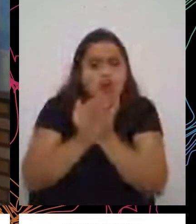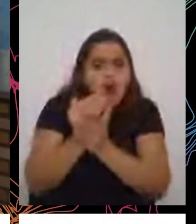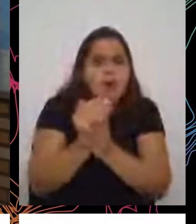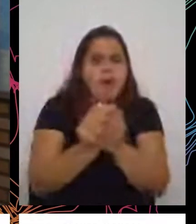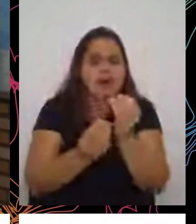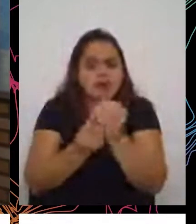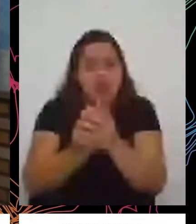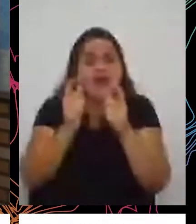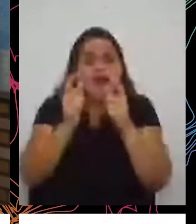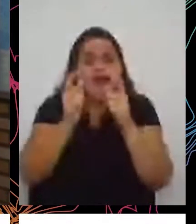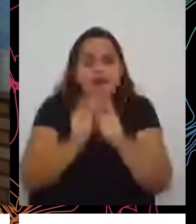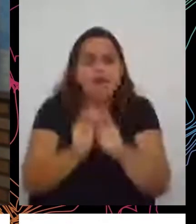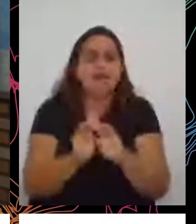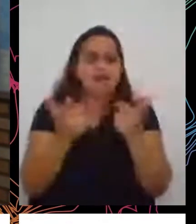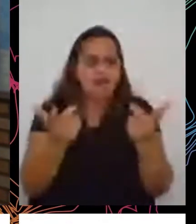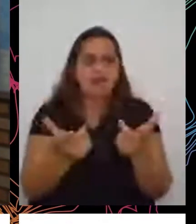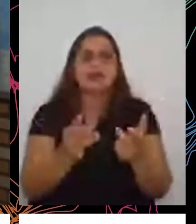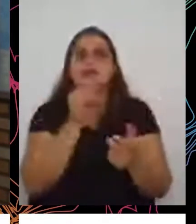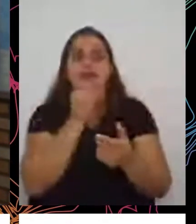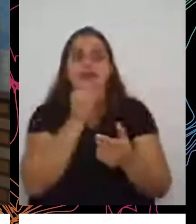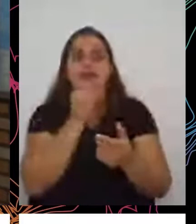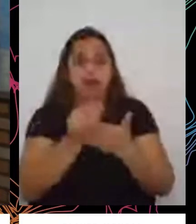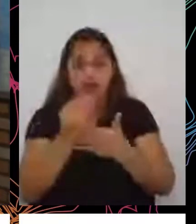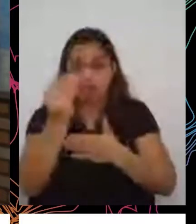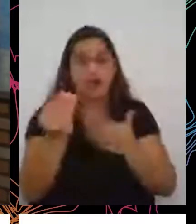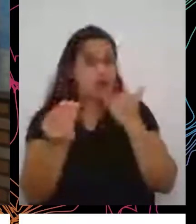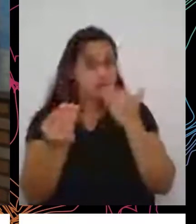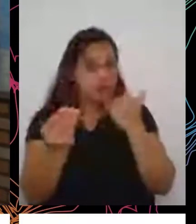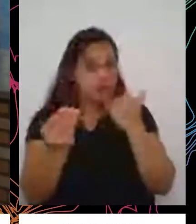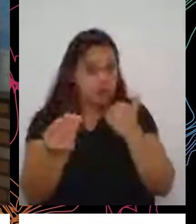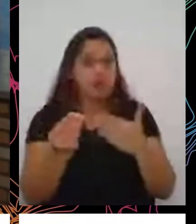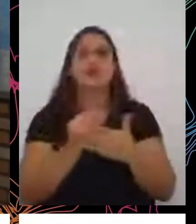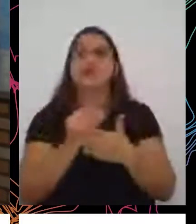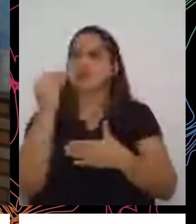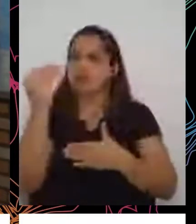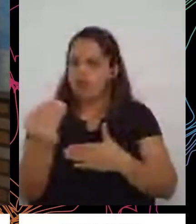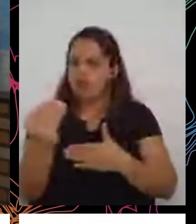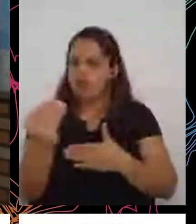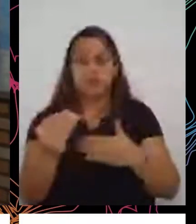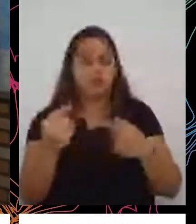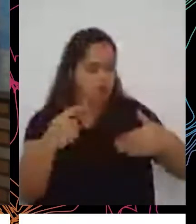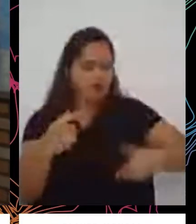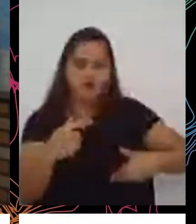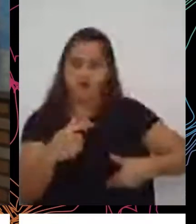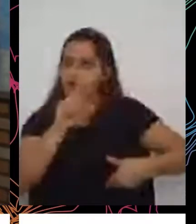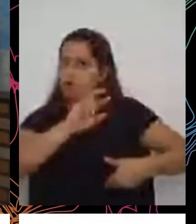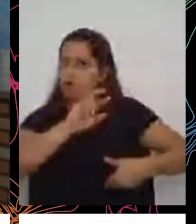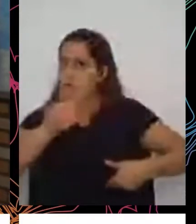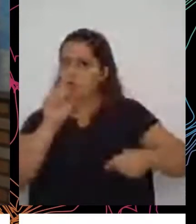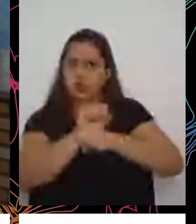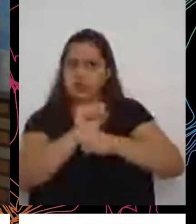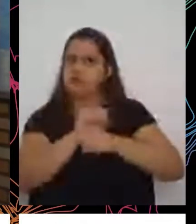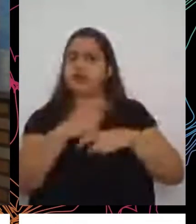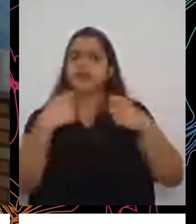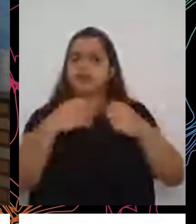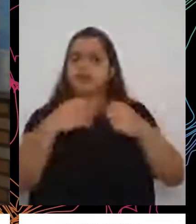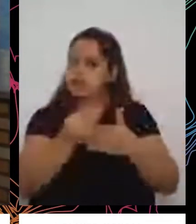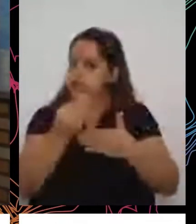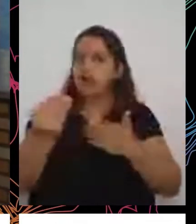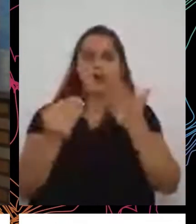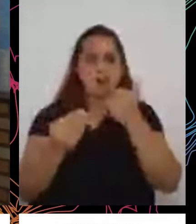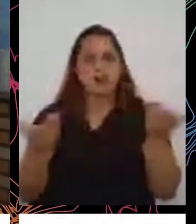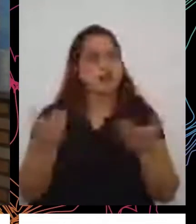alimentos, dar comida é muito importante. A fome não espera. A gente tem que alimentar aqueles são famílias agora.